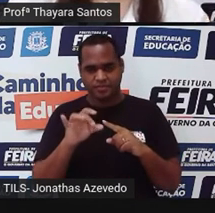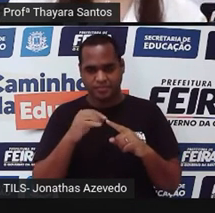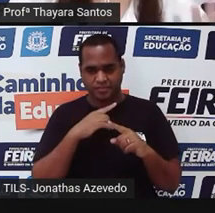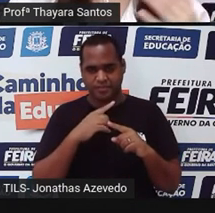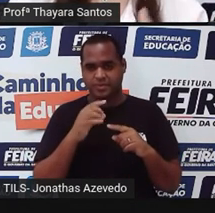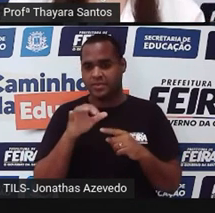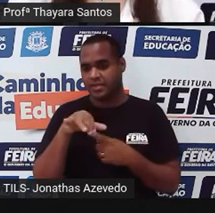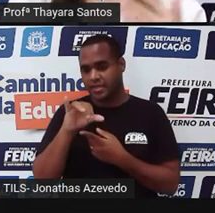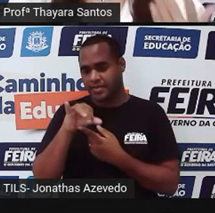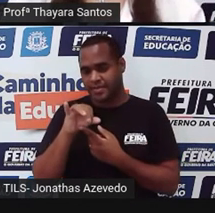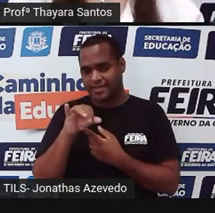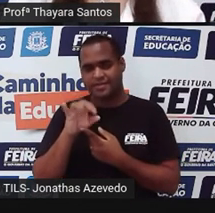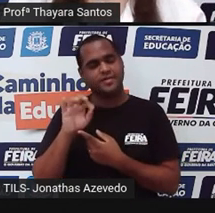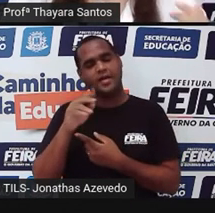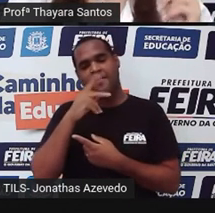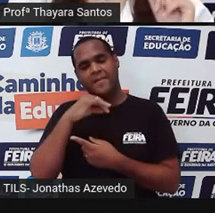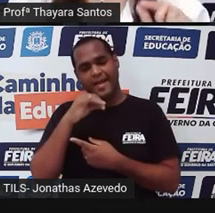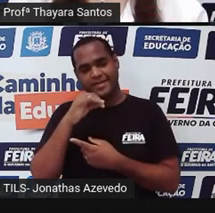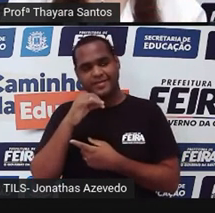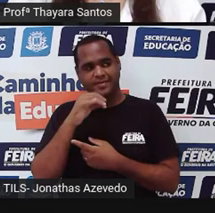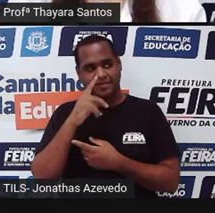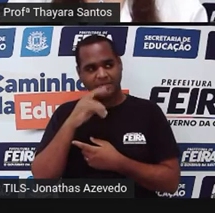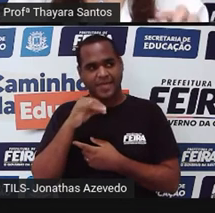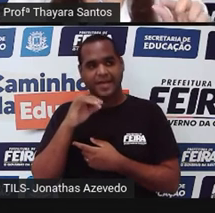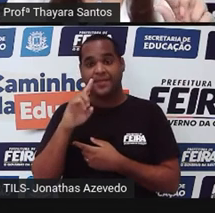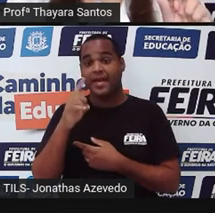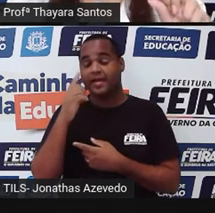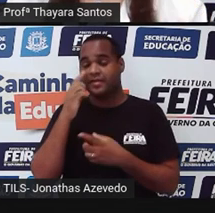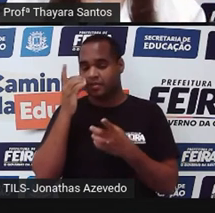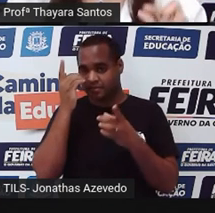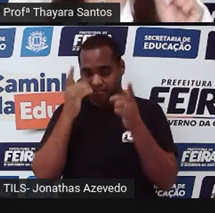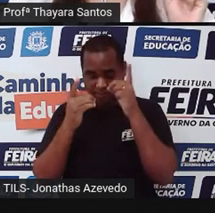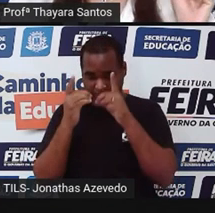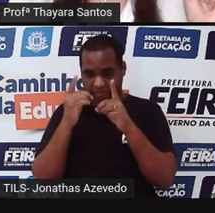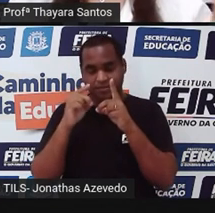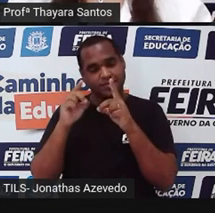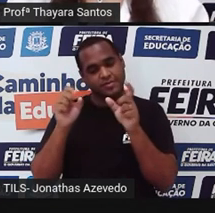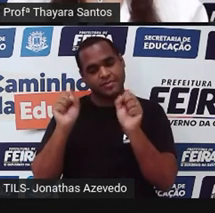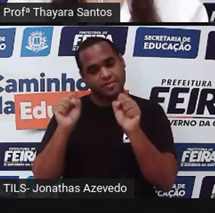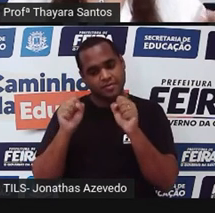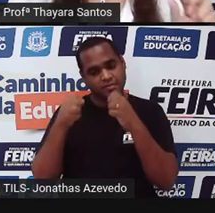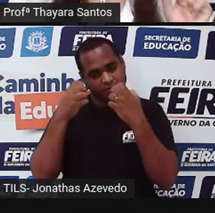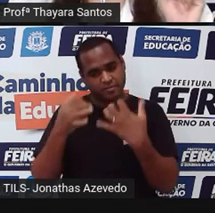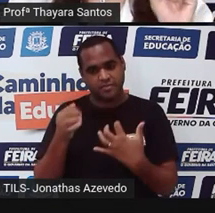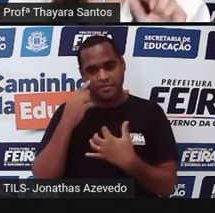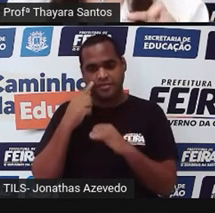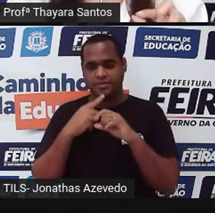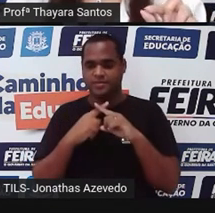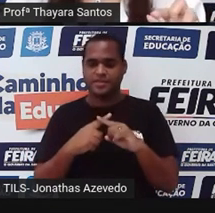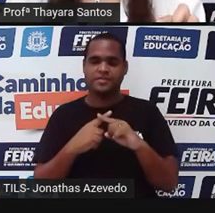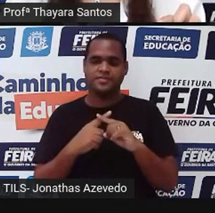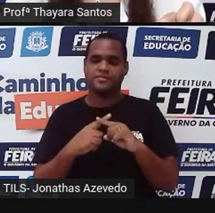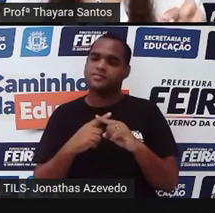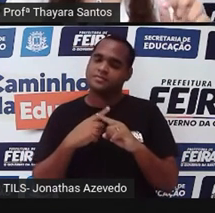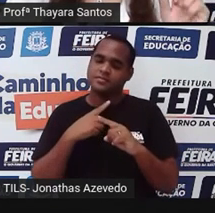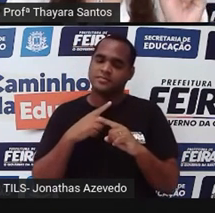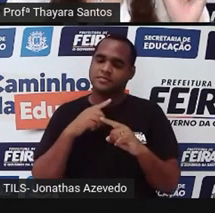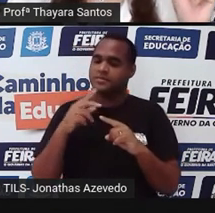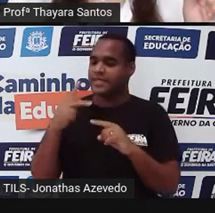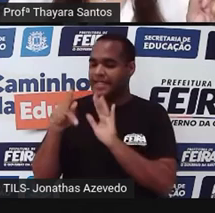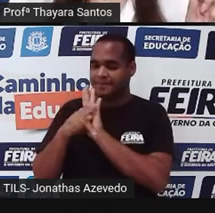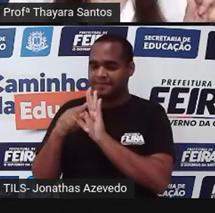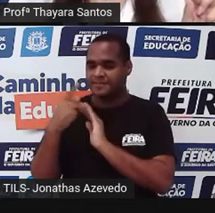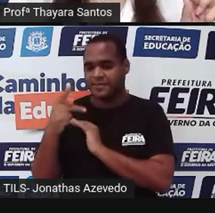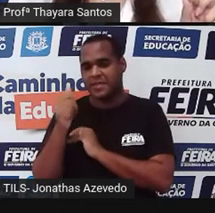Y herdado do pai. O daltonismo, ele está ligado ao cromossomo X. Então, para a mulher